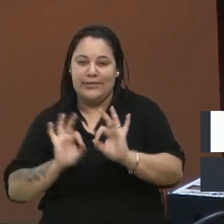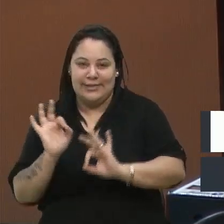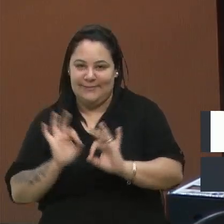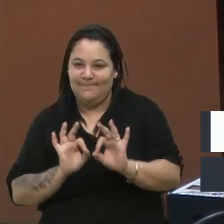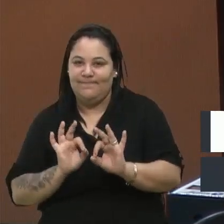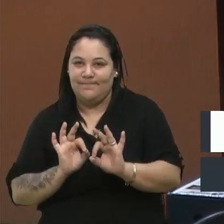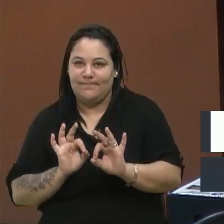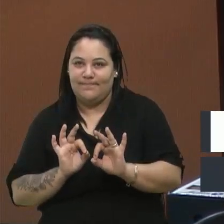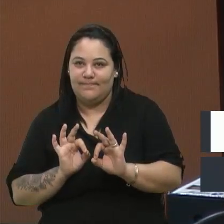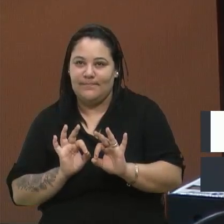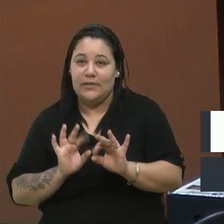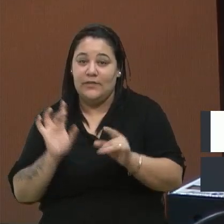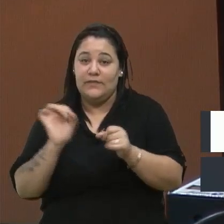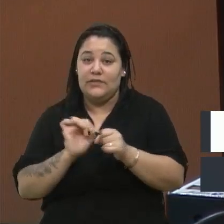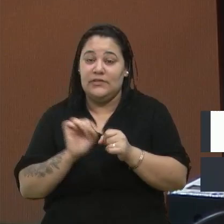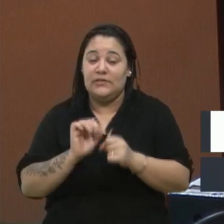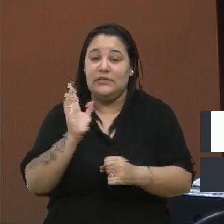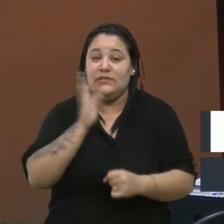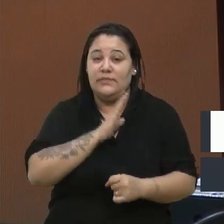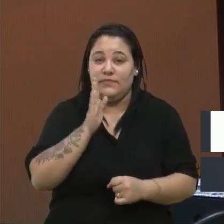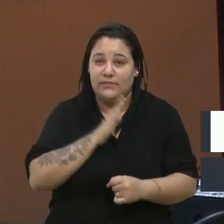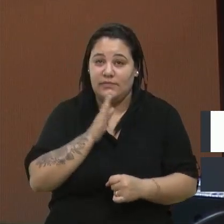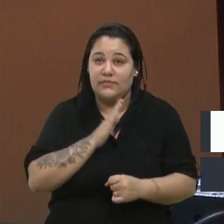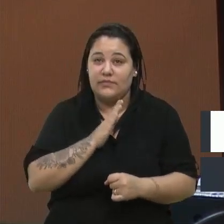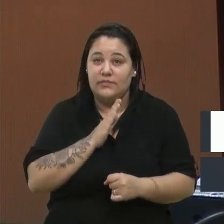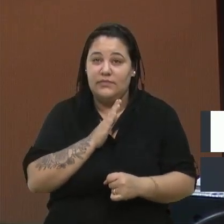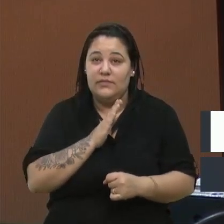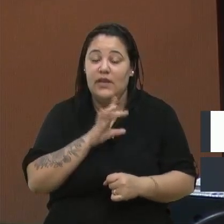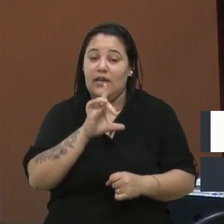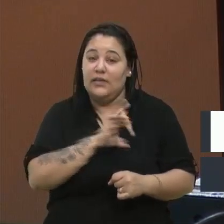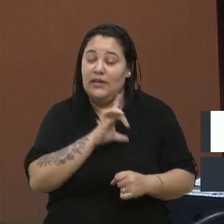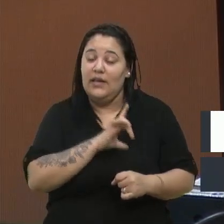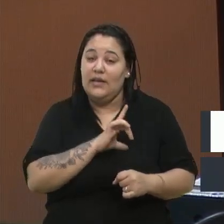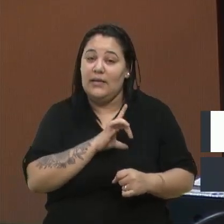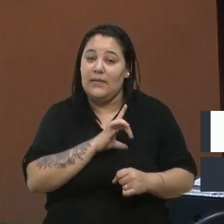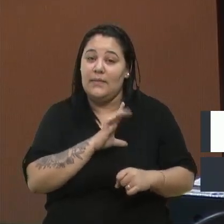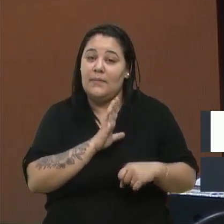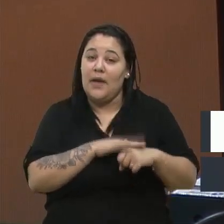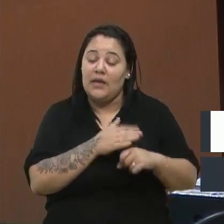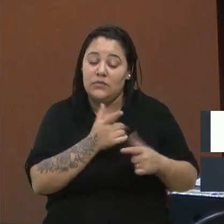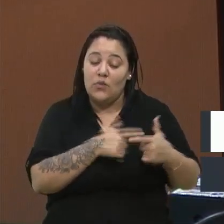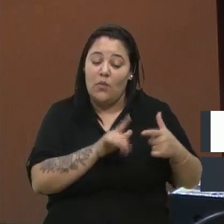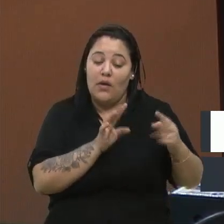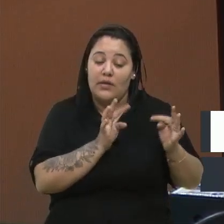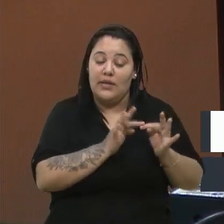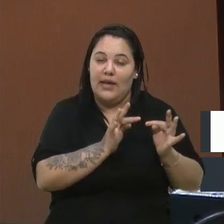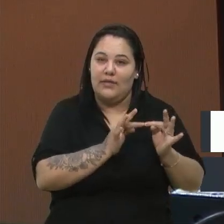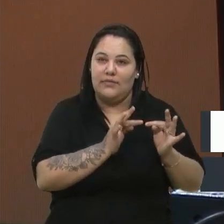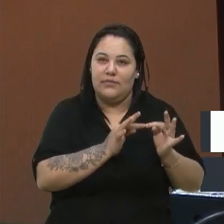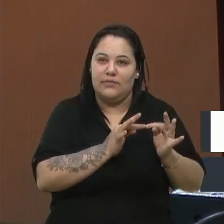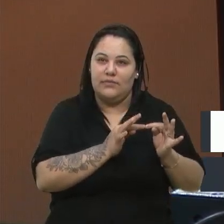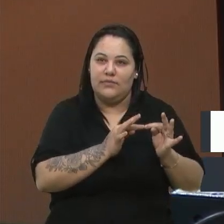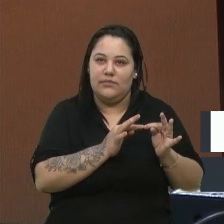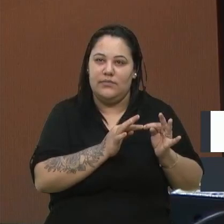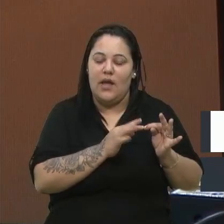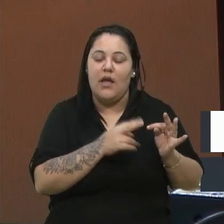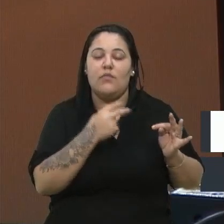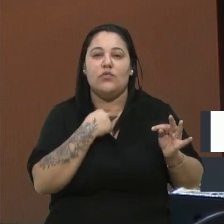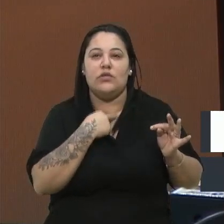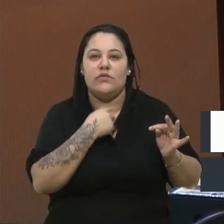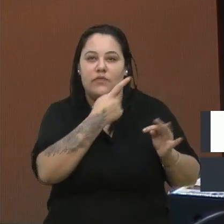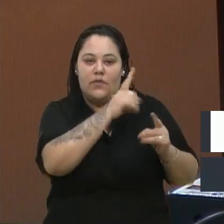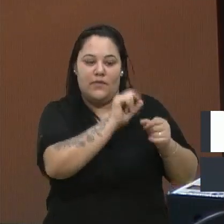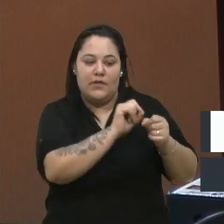digamos assim, às pressas. E aí entra mais uma questão técnica, que não se tem como fazer a operação, que, nesse caso, tinha